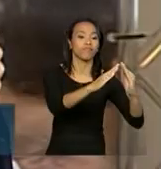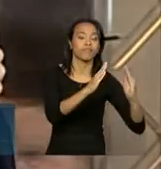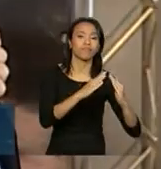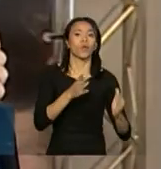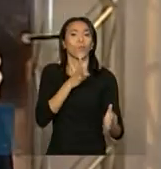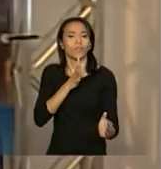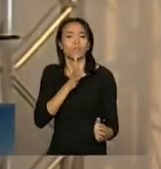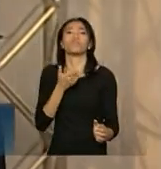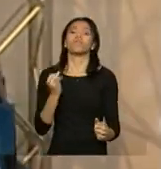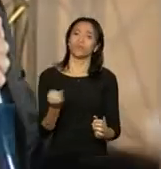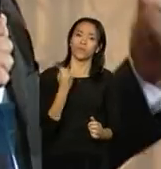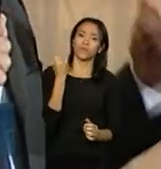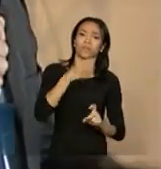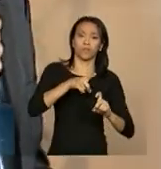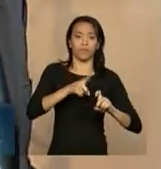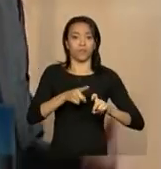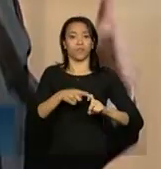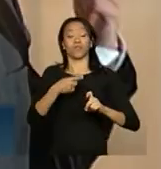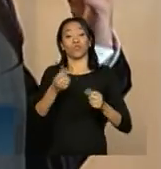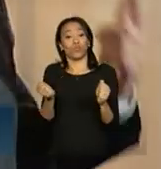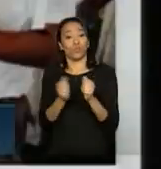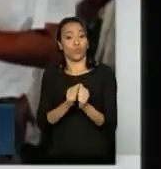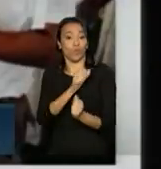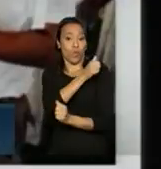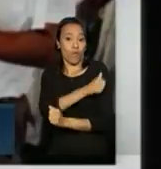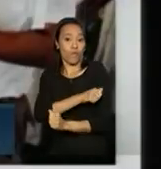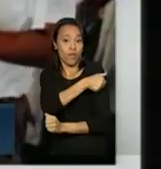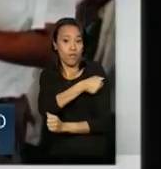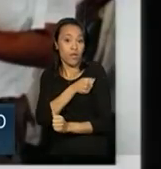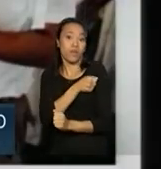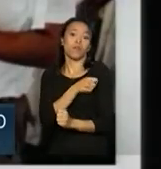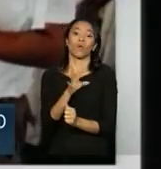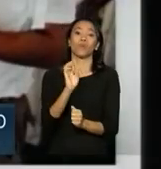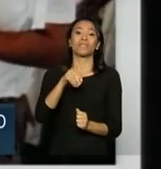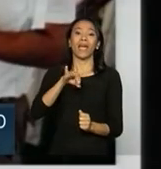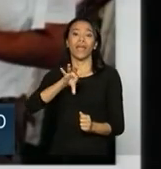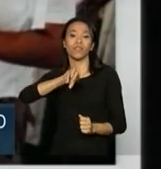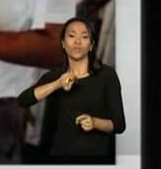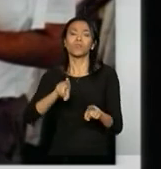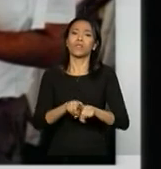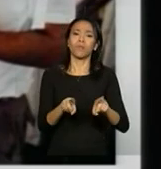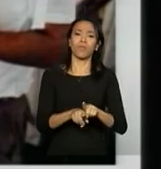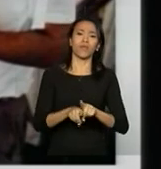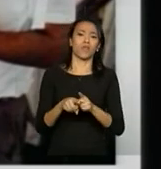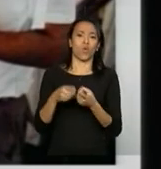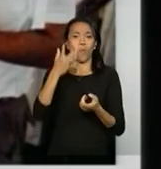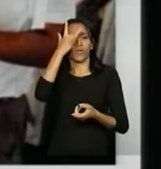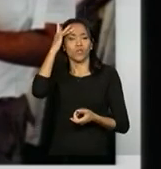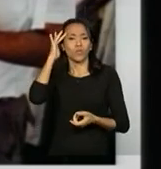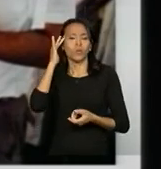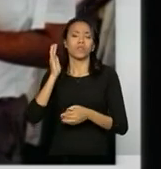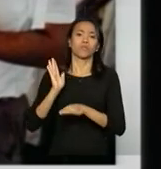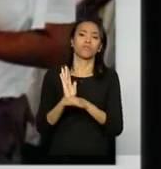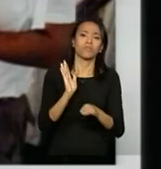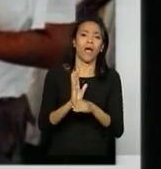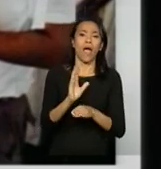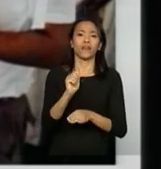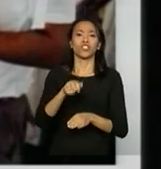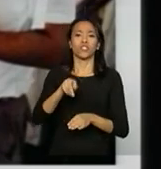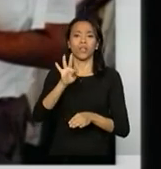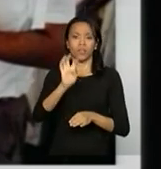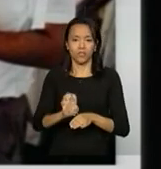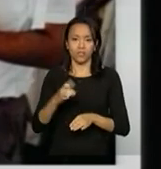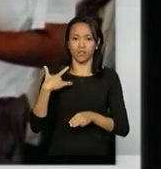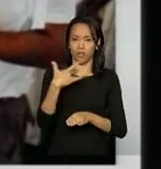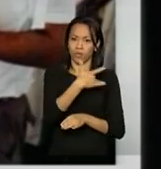um médico, uma médica, junto com o enfermeiro, com o técnico de enfermagem, com agentes comunitários de saúde, com a equipe multiprofissional,